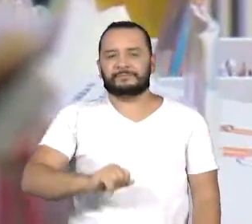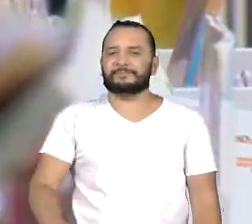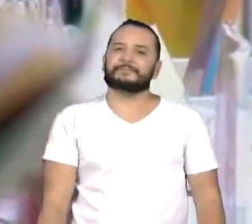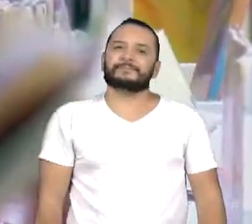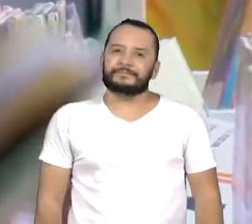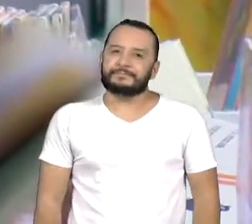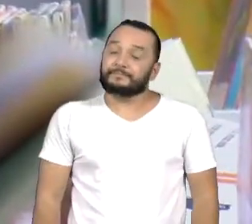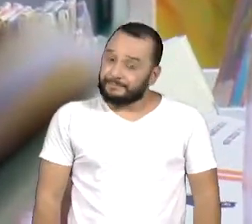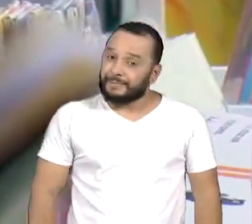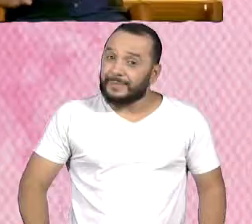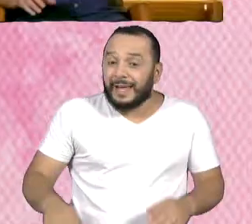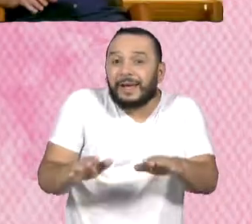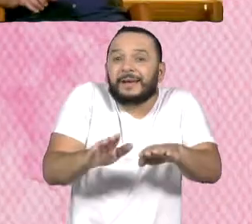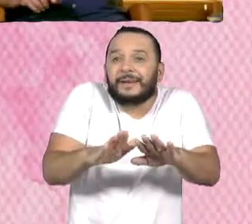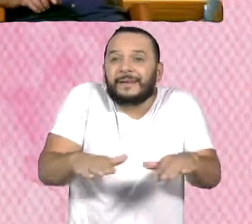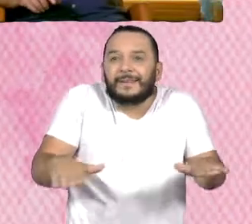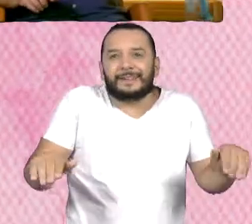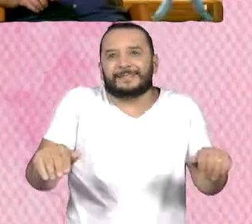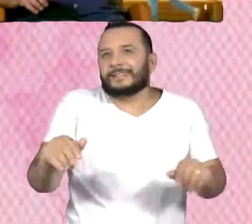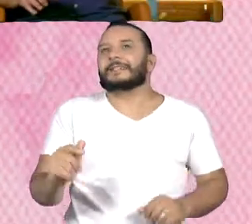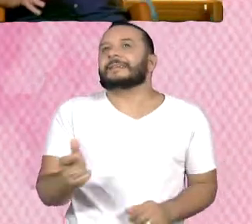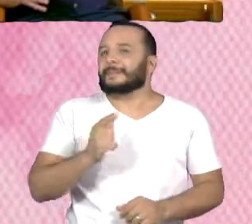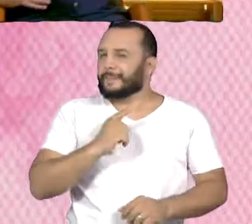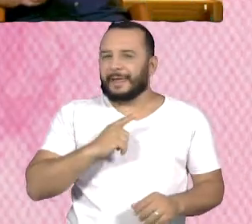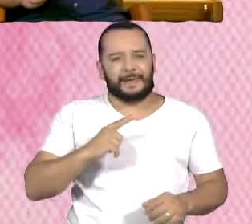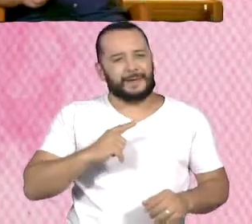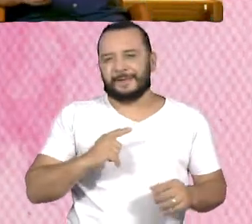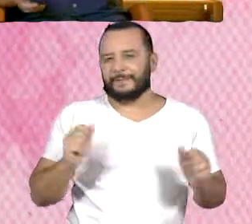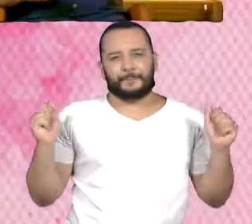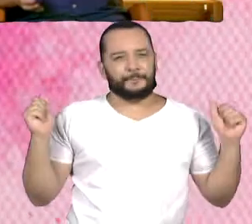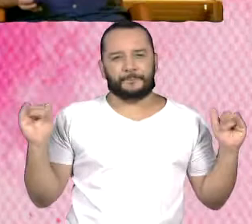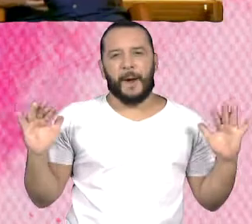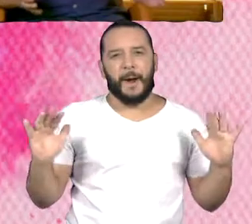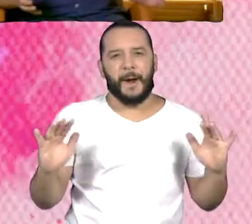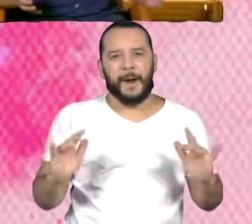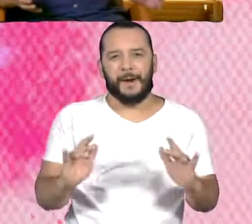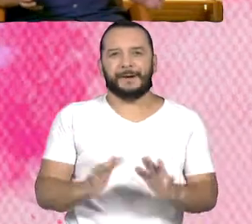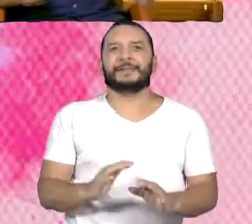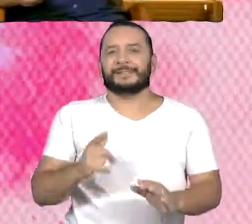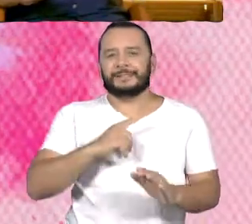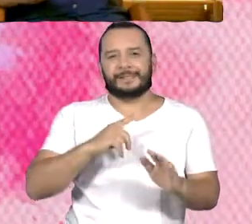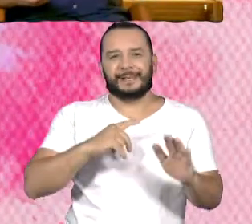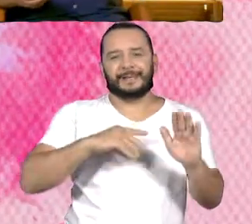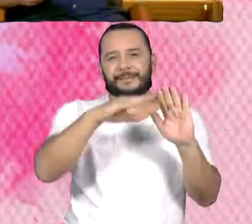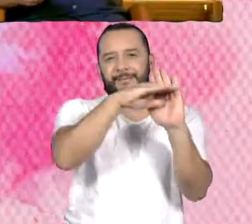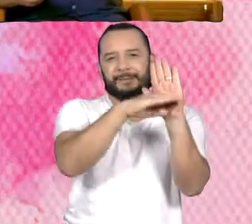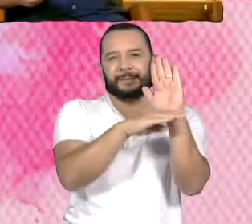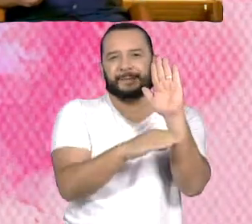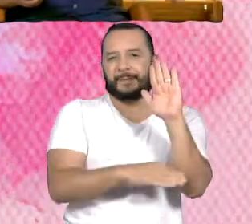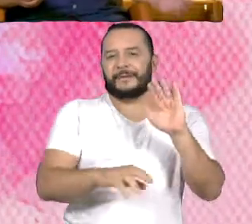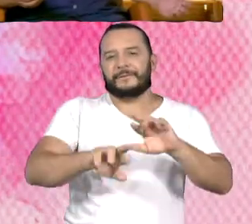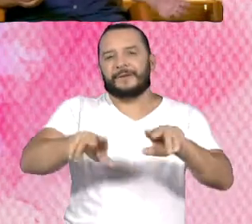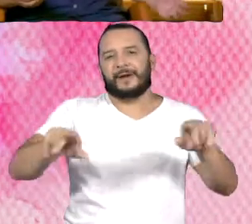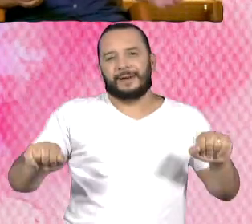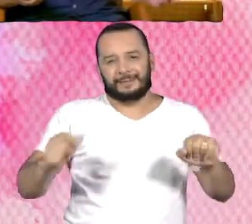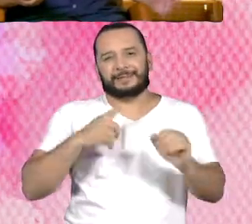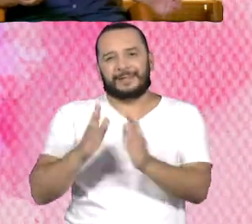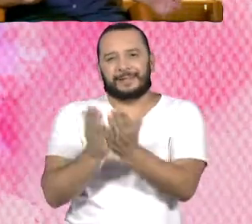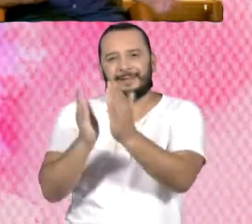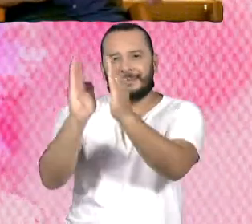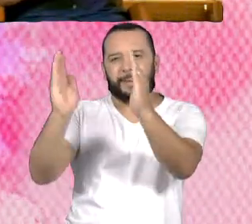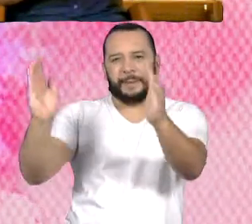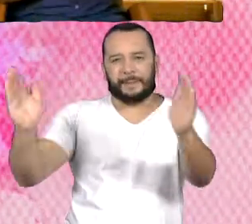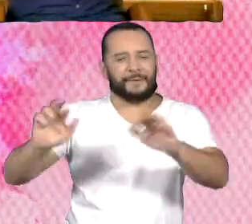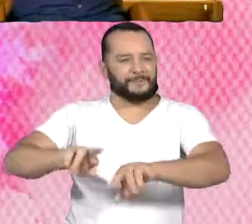O público infantil, nós temos uma enorme gama de serviços e de programas. Então, naturalmente, tem todo um acervo de literatura